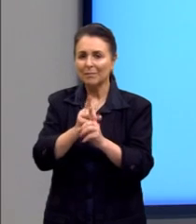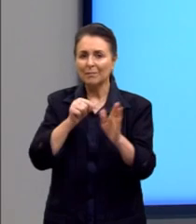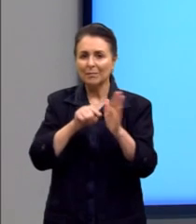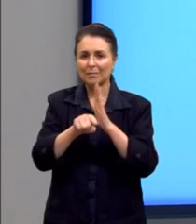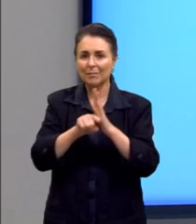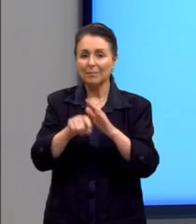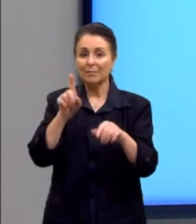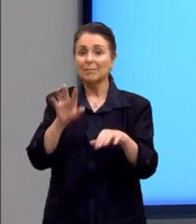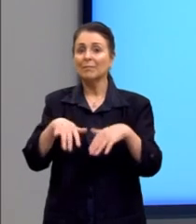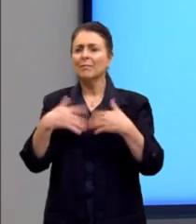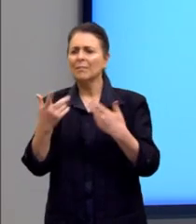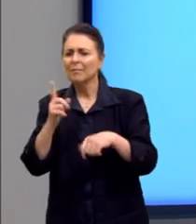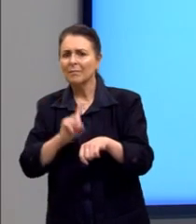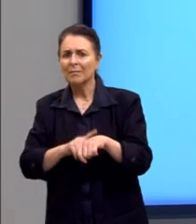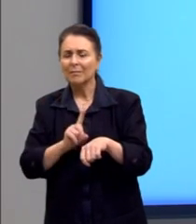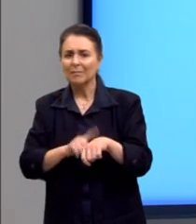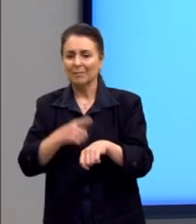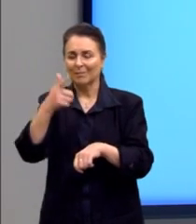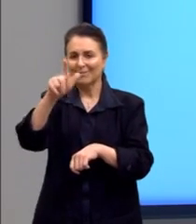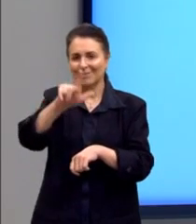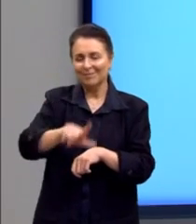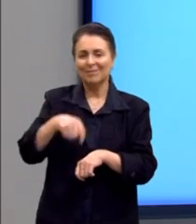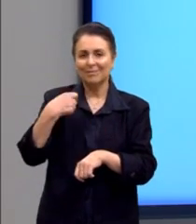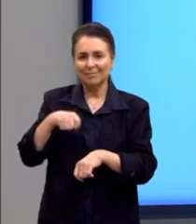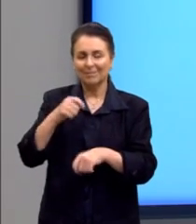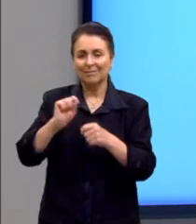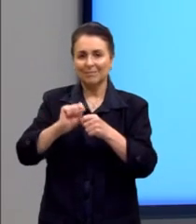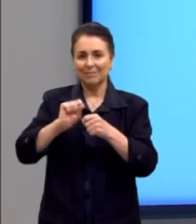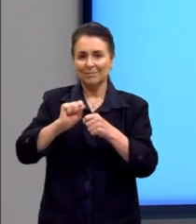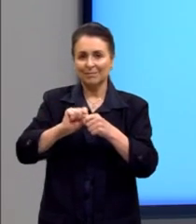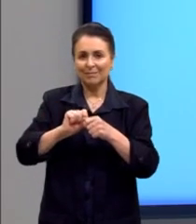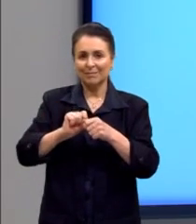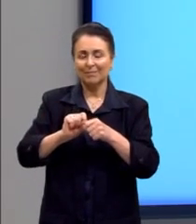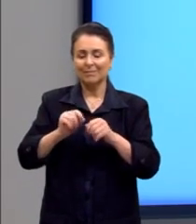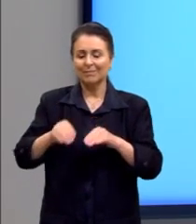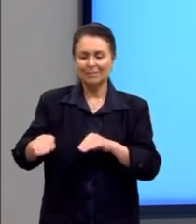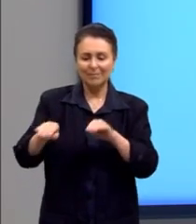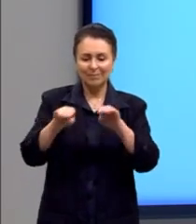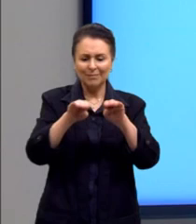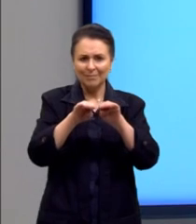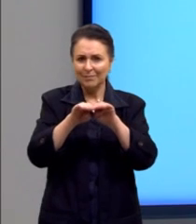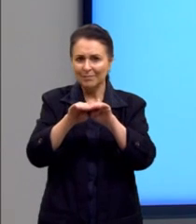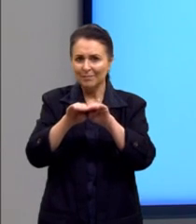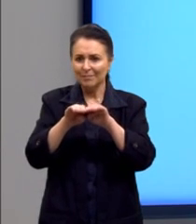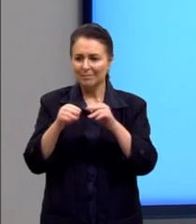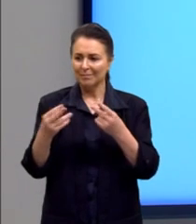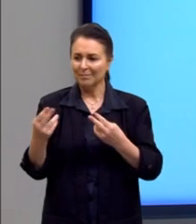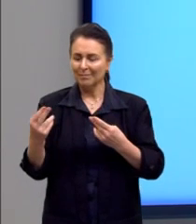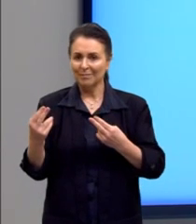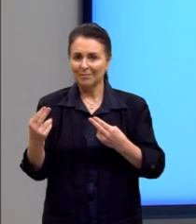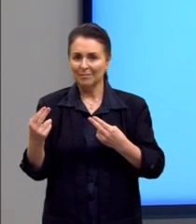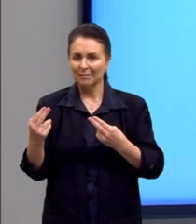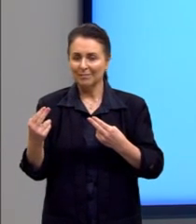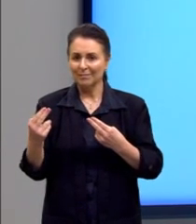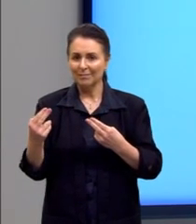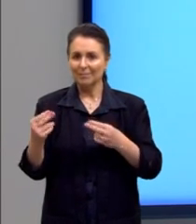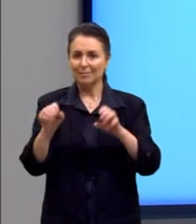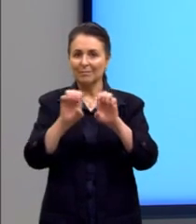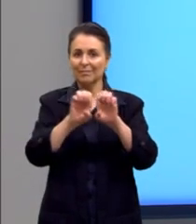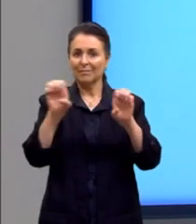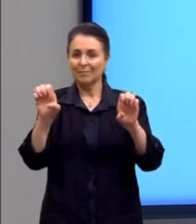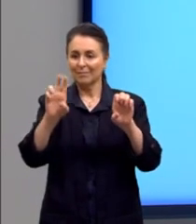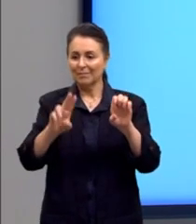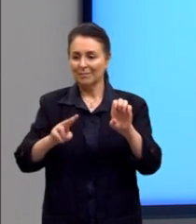Qual era o tempo? Então, novamente, precisamos fazer ali uma igualdade trabalhamos com equação